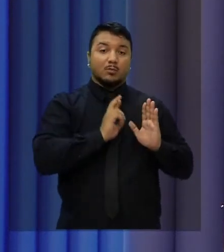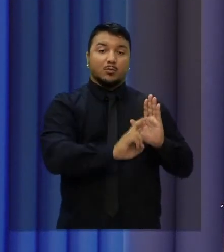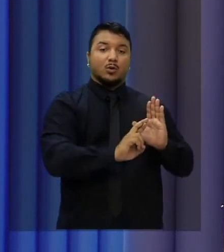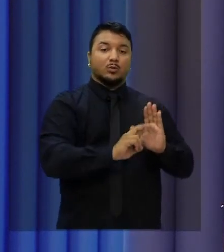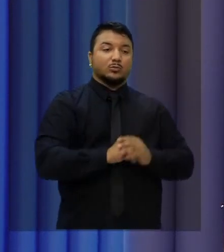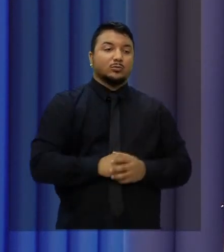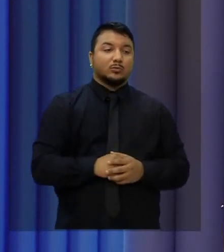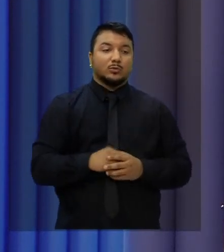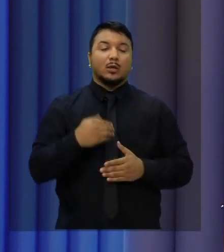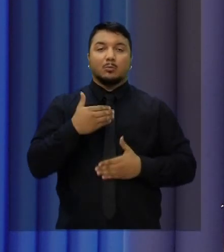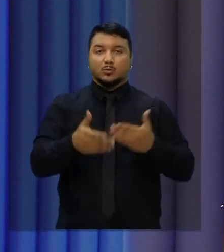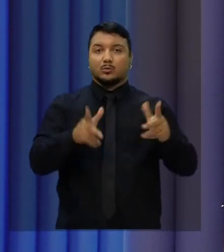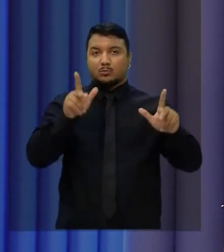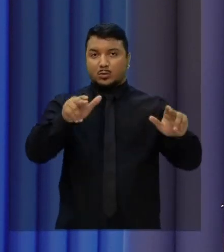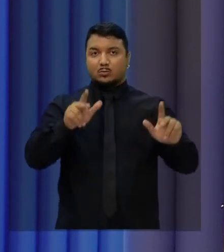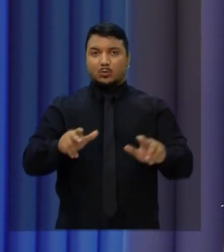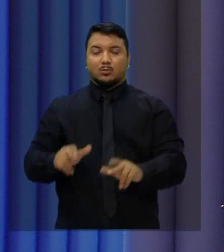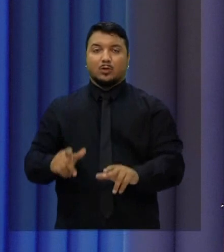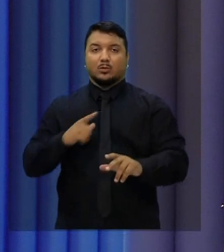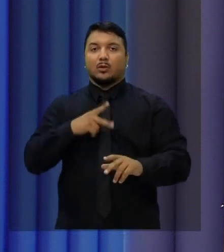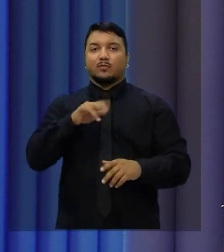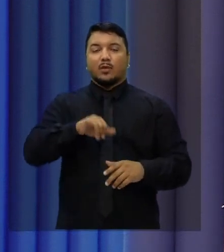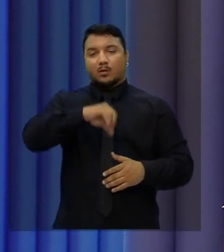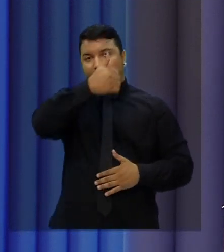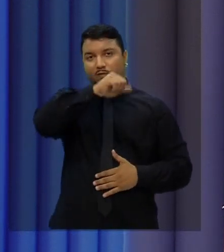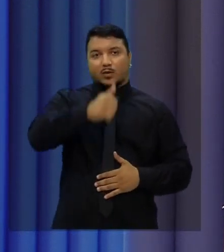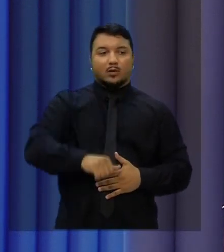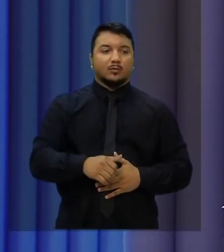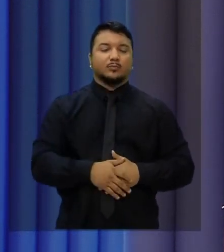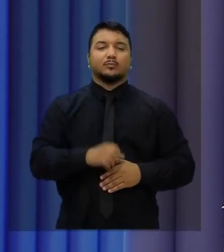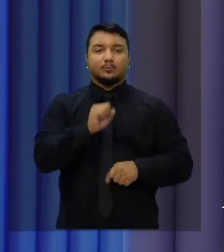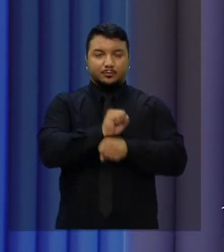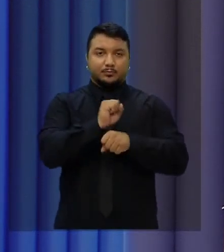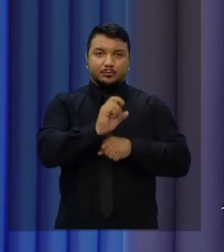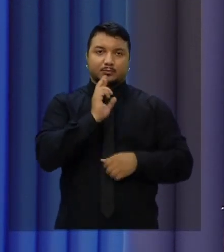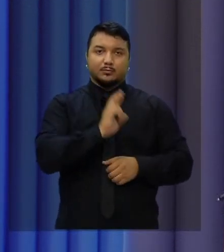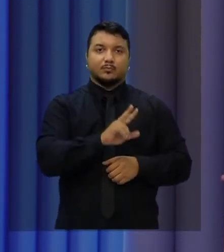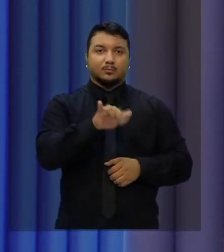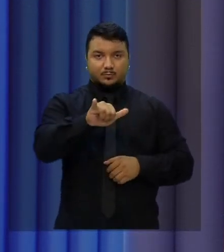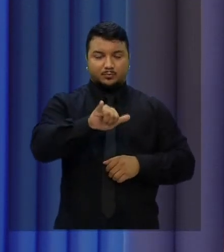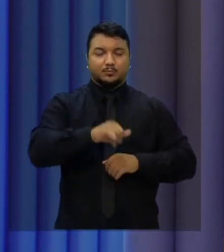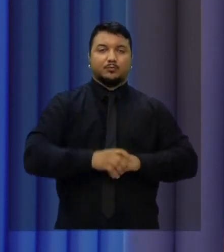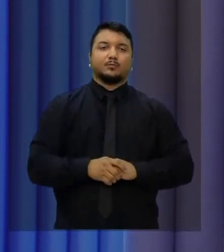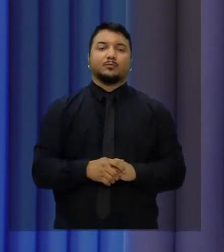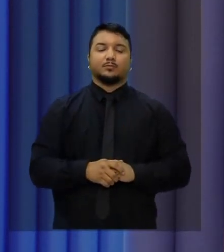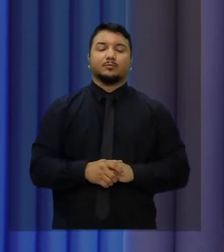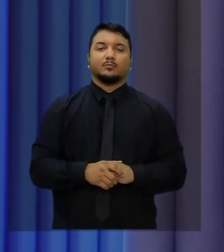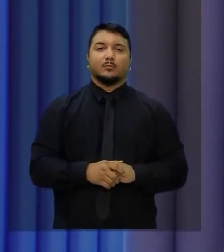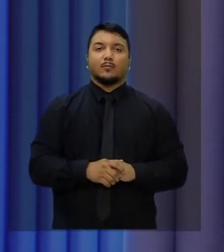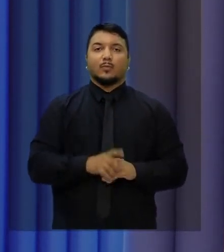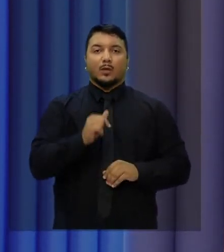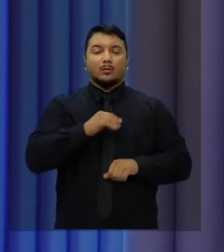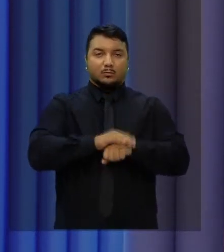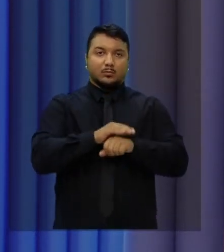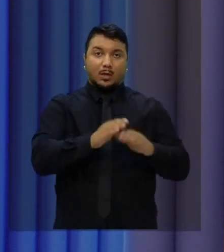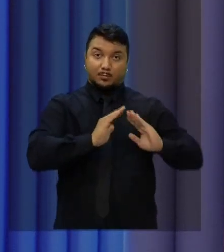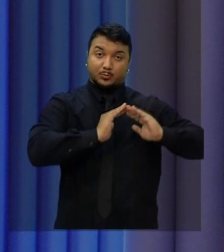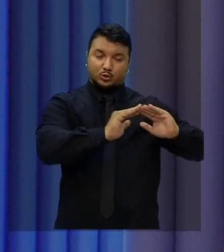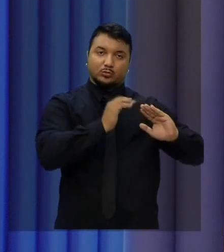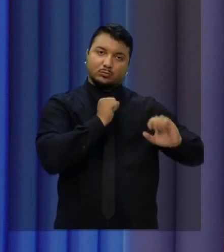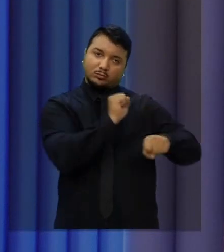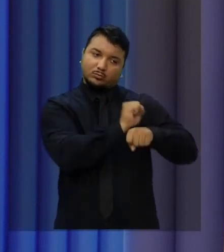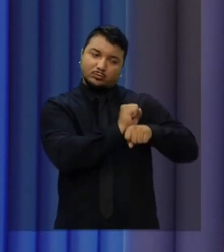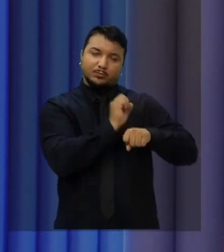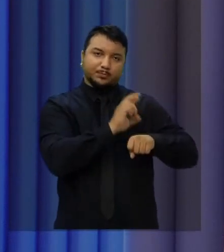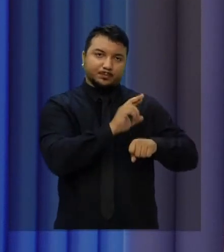O procedimento é o mesmo, a nossa comissão vai avaliar e daqui a pouco, então, traremos uma resposta em relação ao pedido do candidato